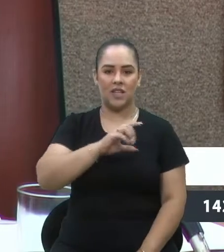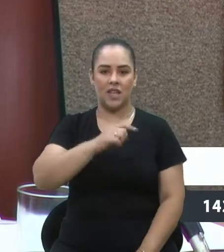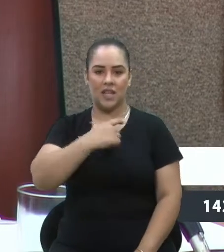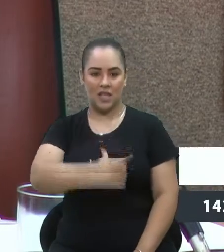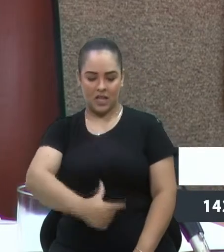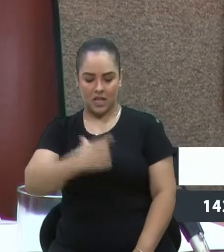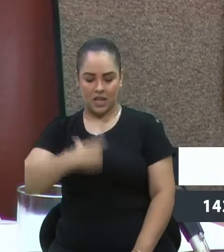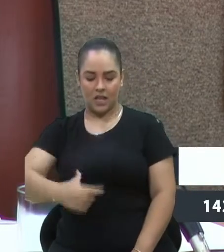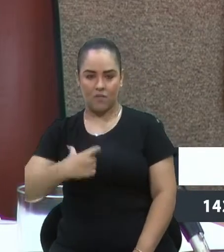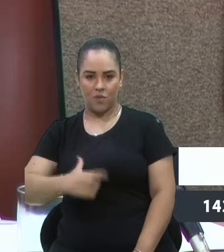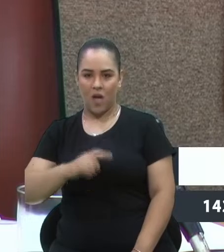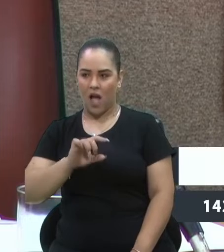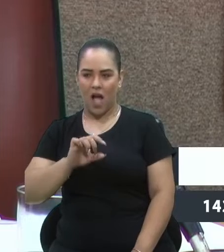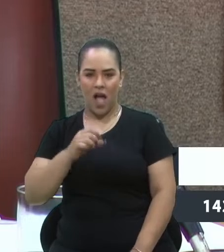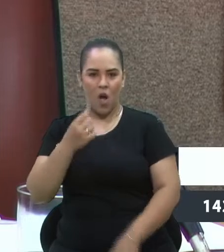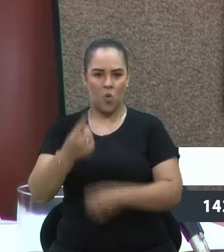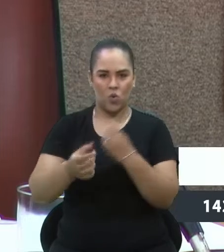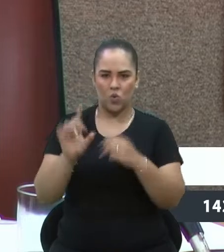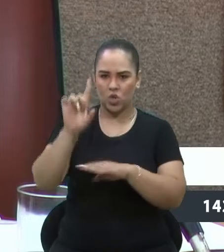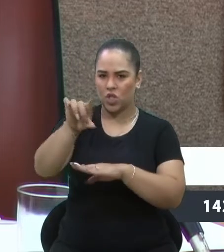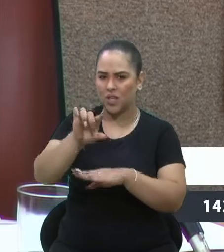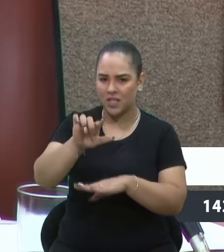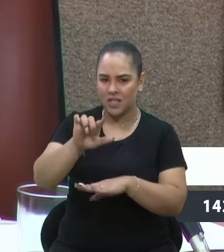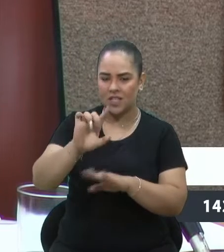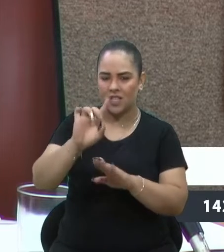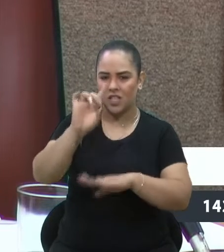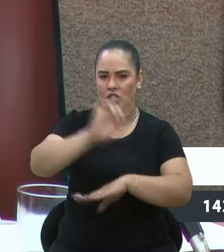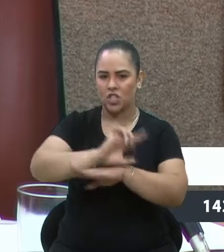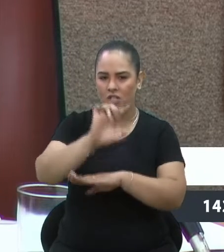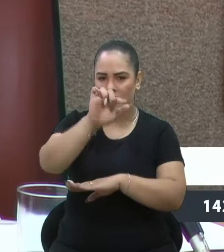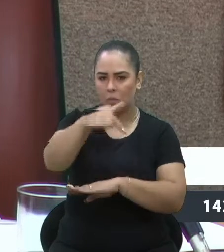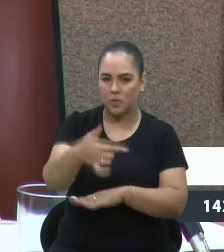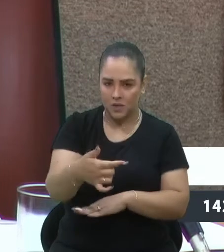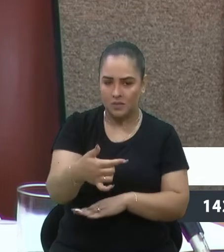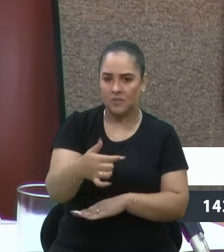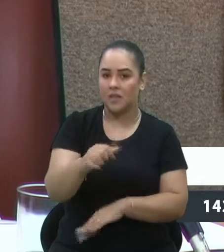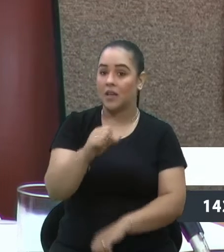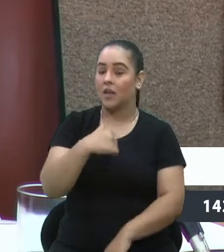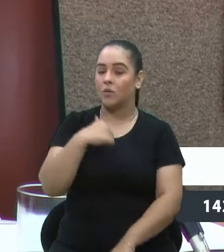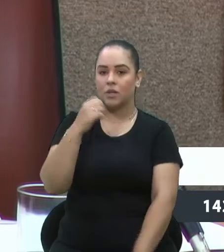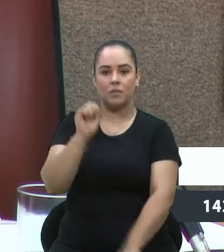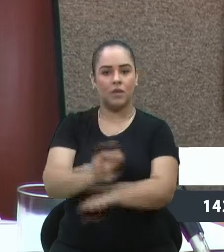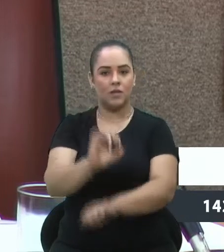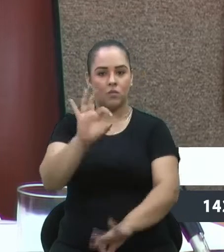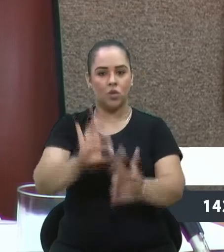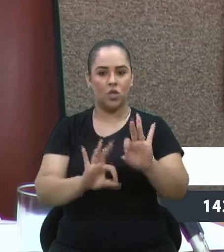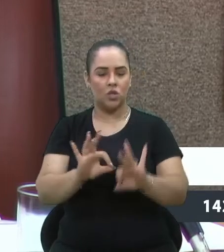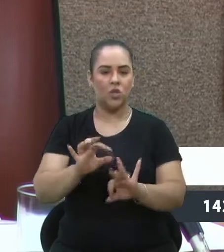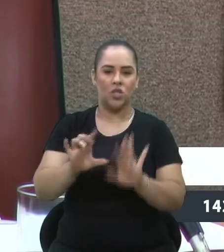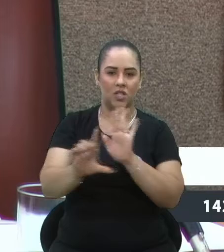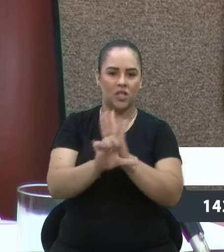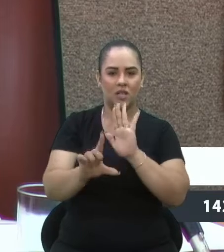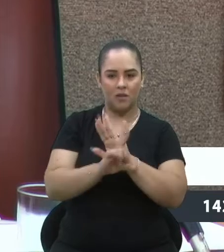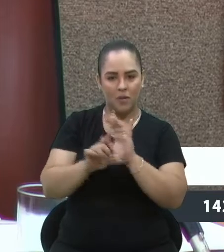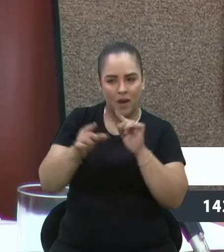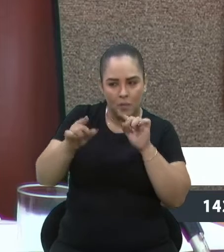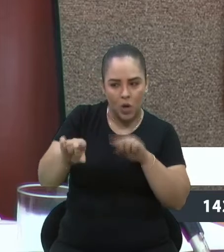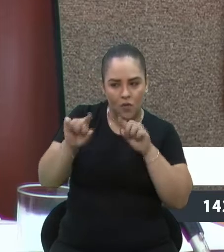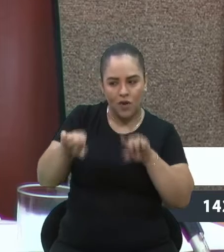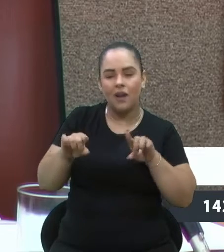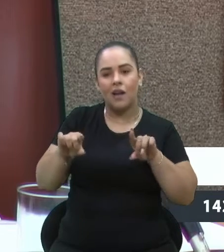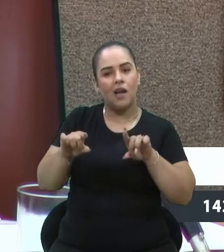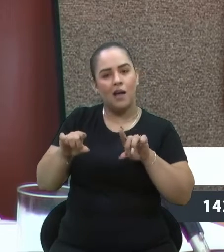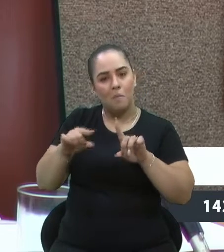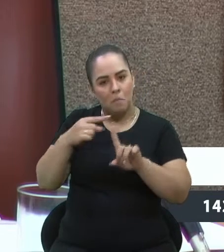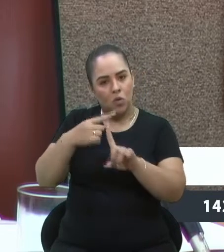Então, eu tenho certeza, vereadora Tati, que eu espero sinceramente que esse seu projeto de lei sirva para provocar positivamente que a